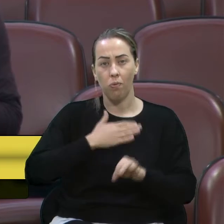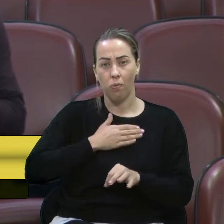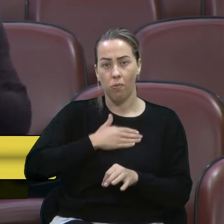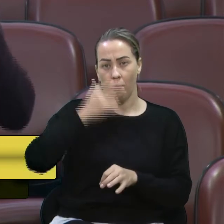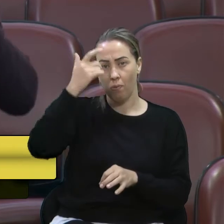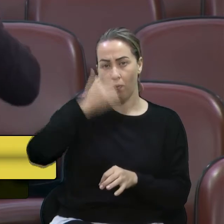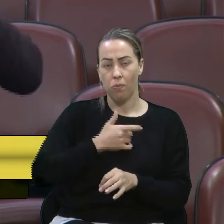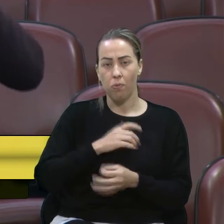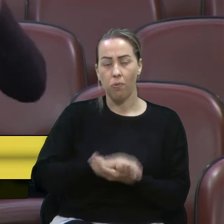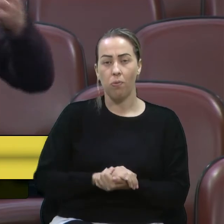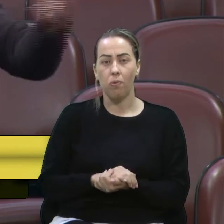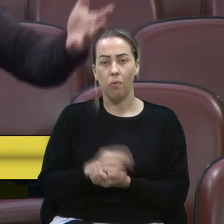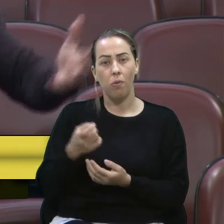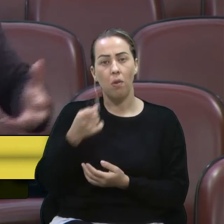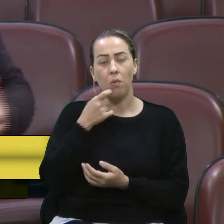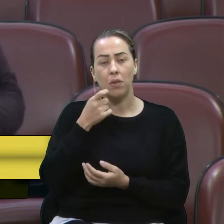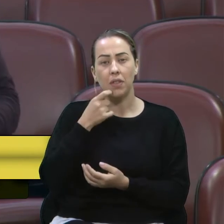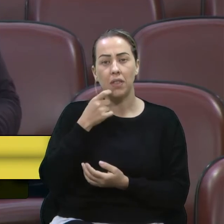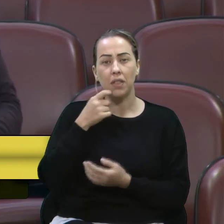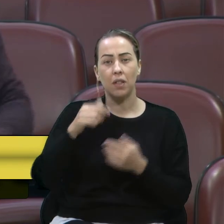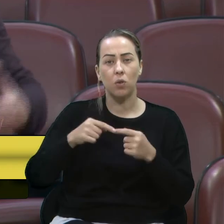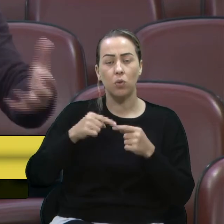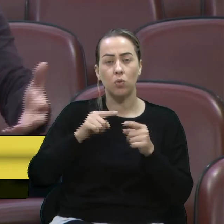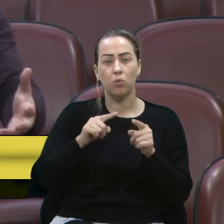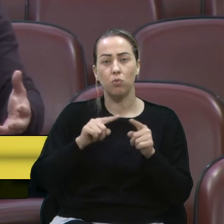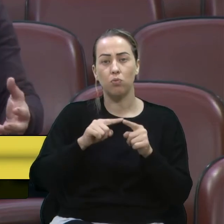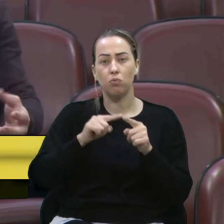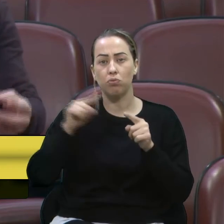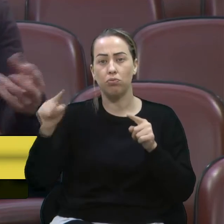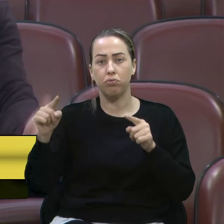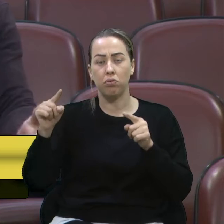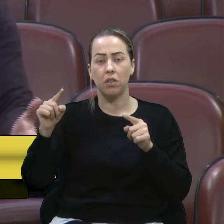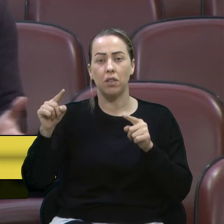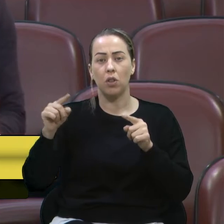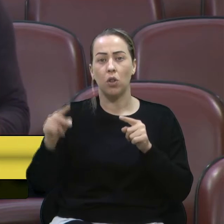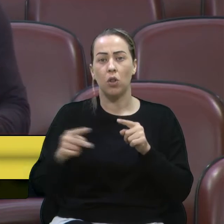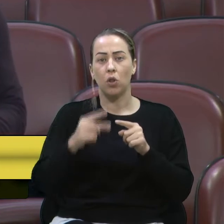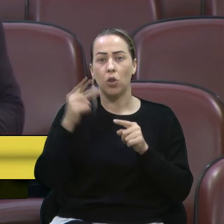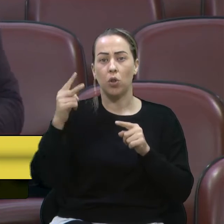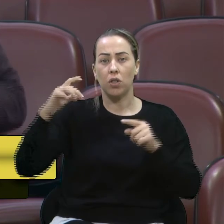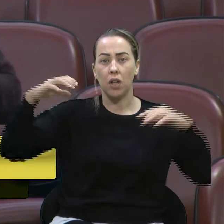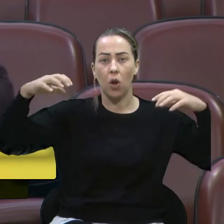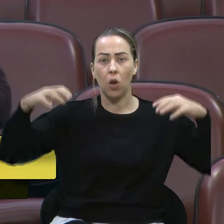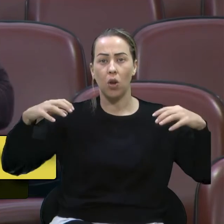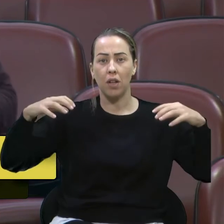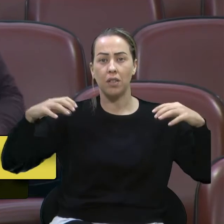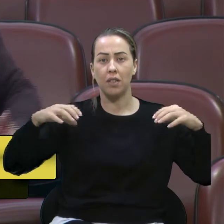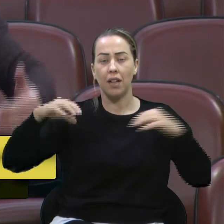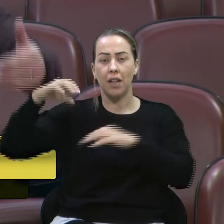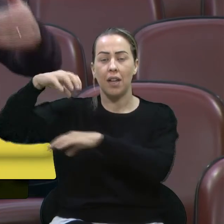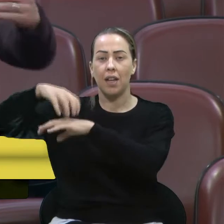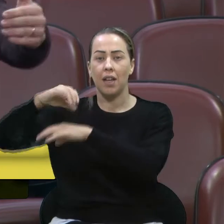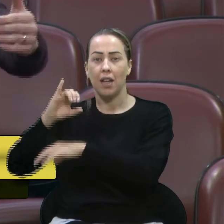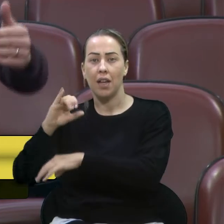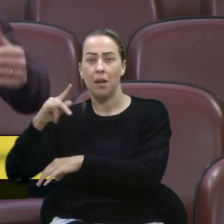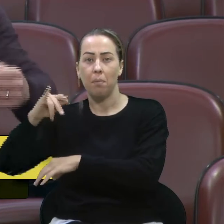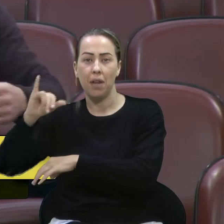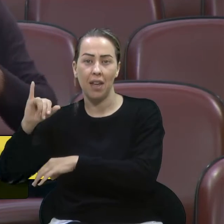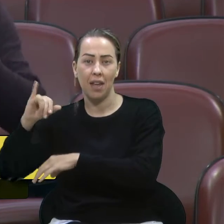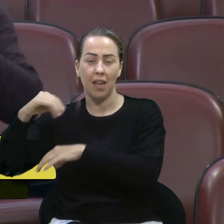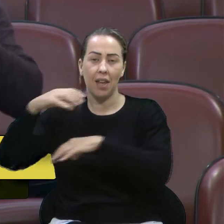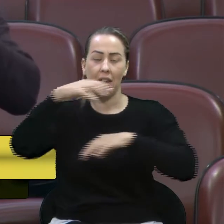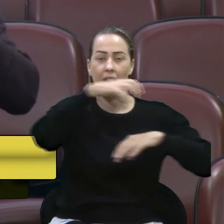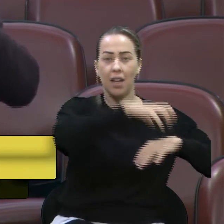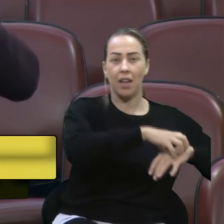disponho, de, numa sexta-feira, durante o dia, colocar dois pontos de vacinação nas EPIs, EPIs floresta